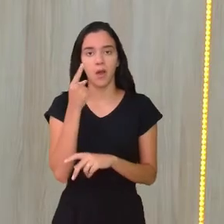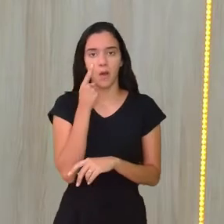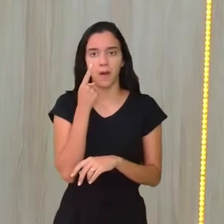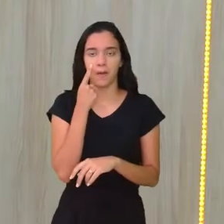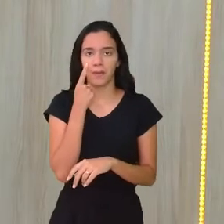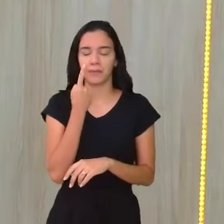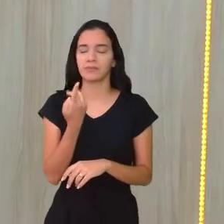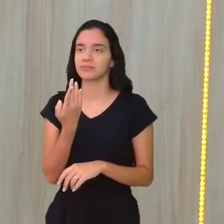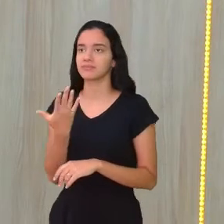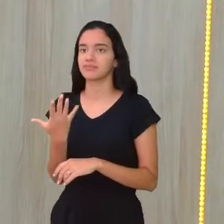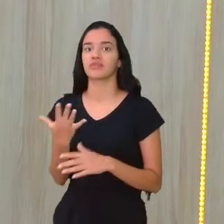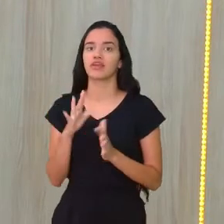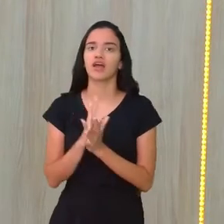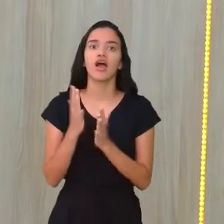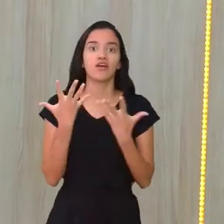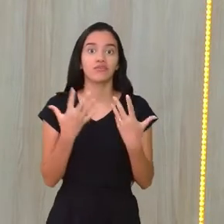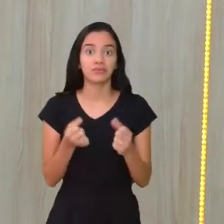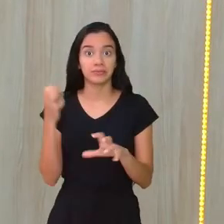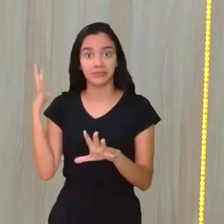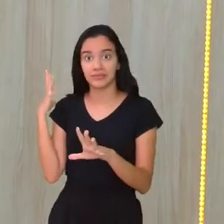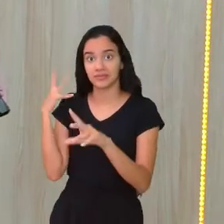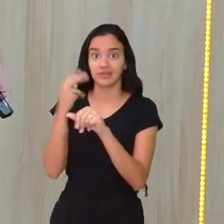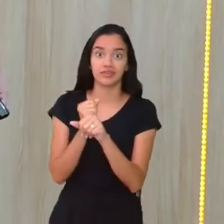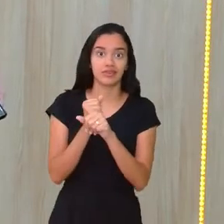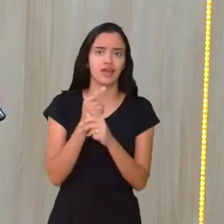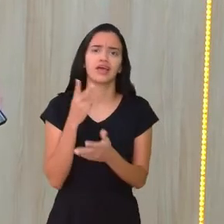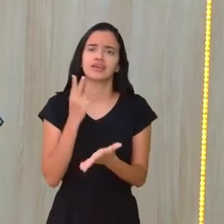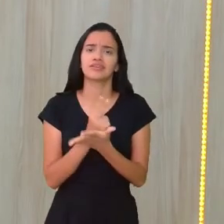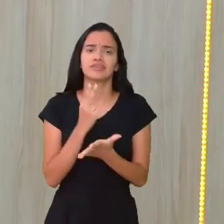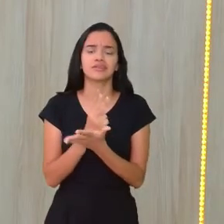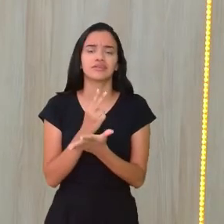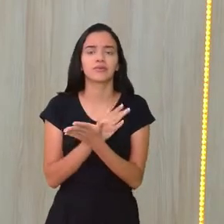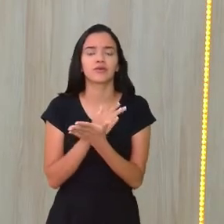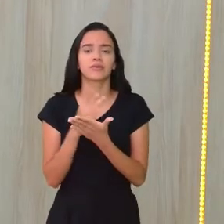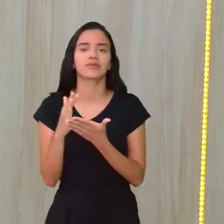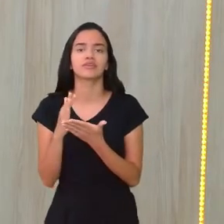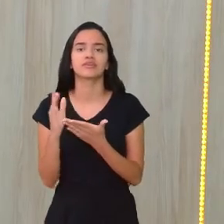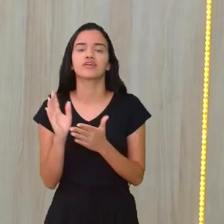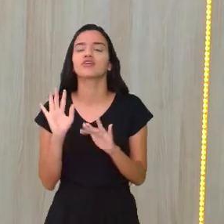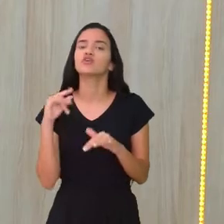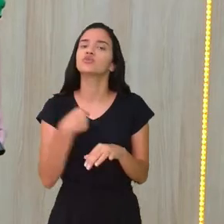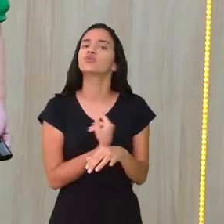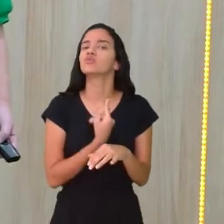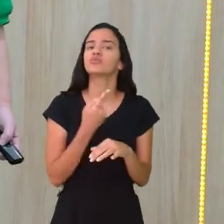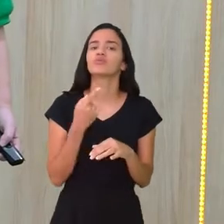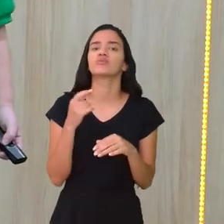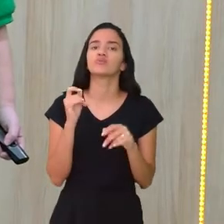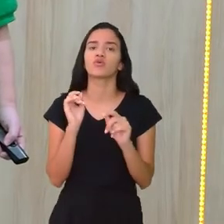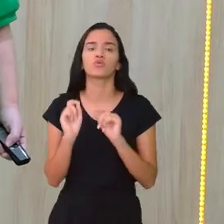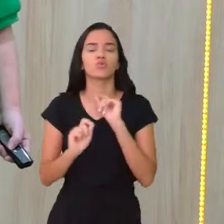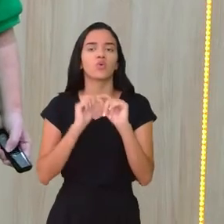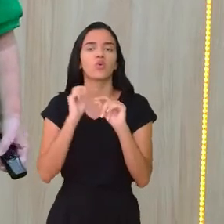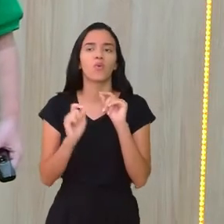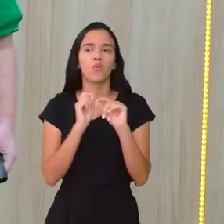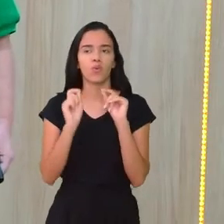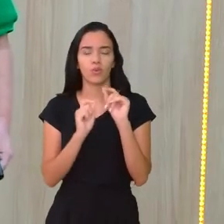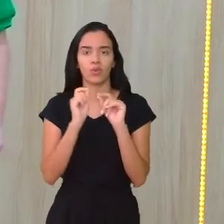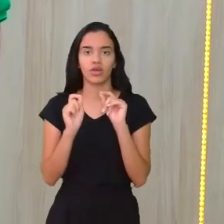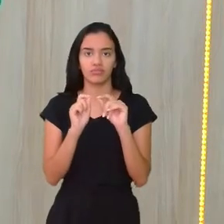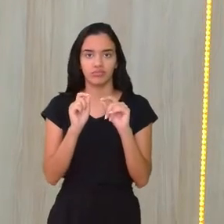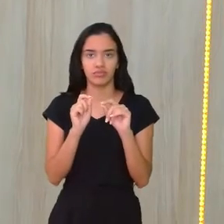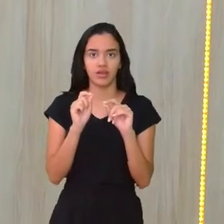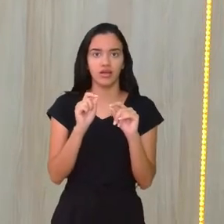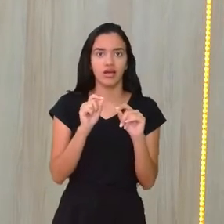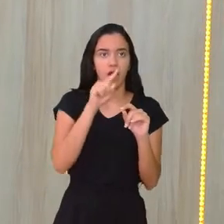vamos recapitular, como a gente sempre começa a nossa aula, a gente vai começar fazendo as ligações matemáticas.